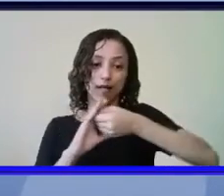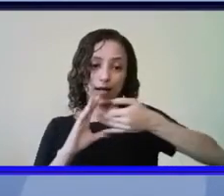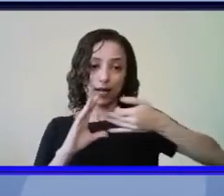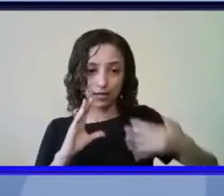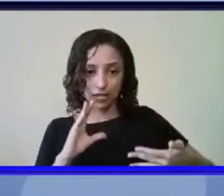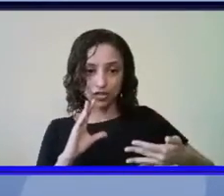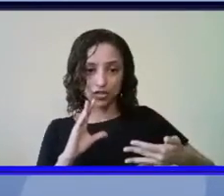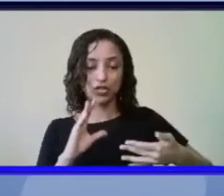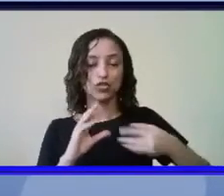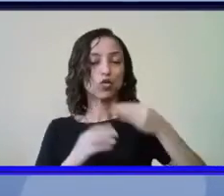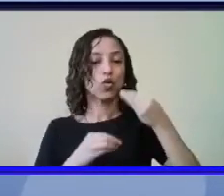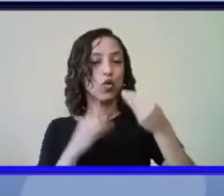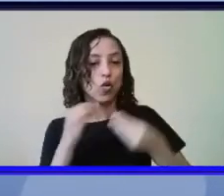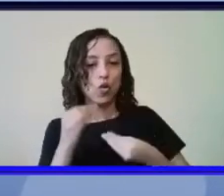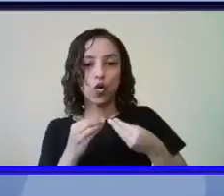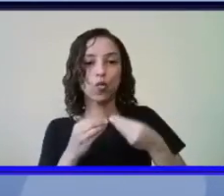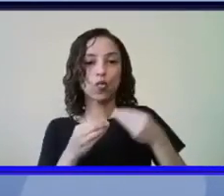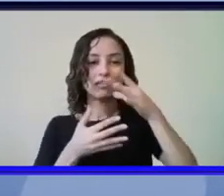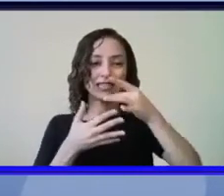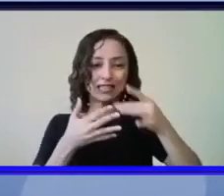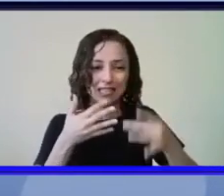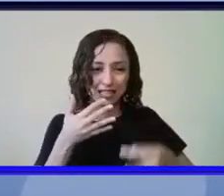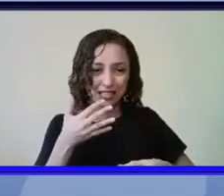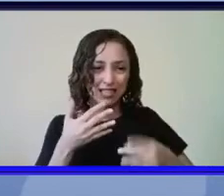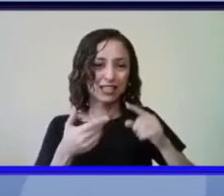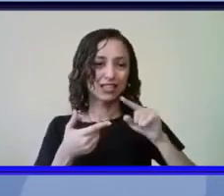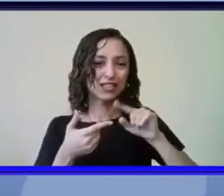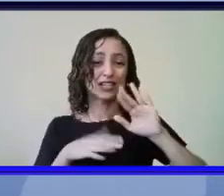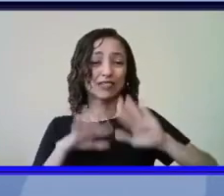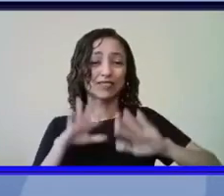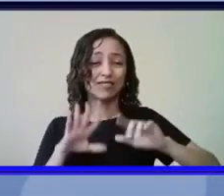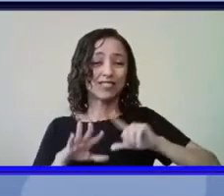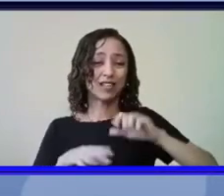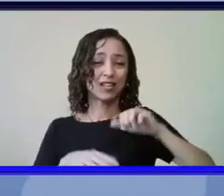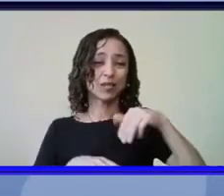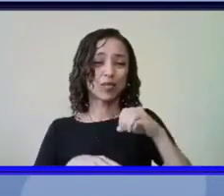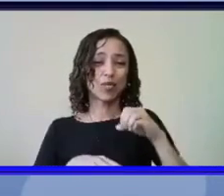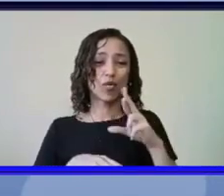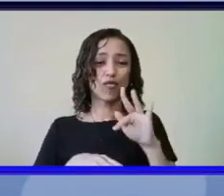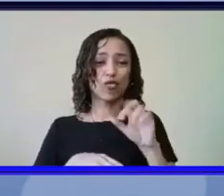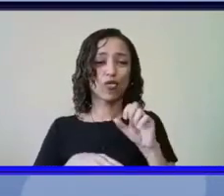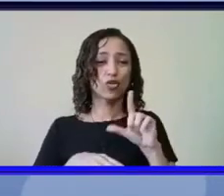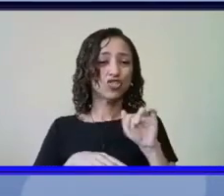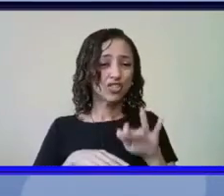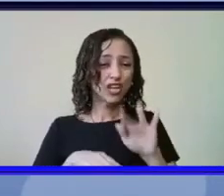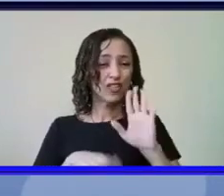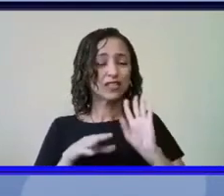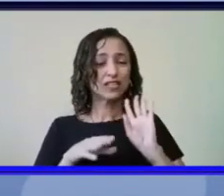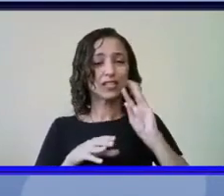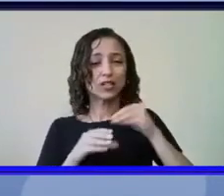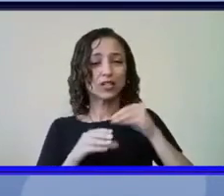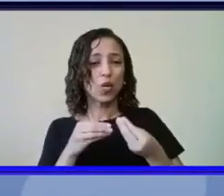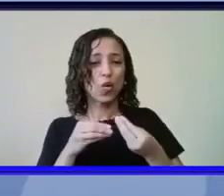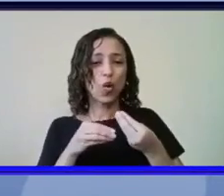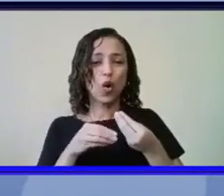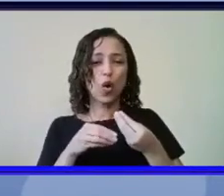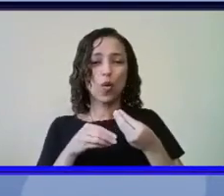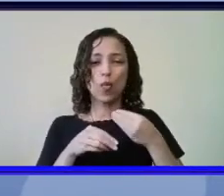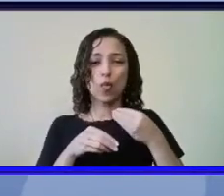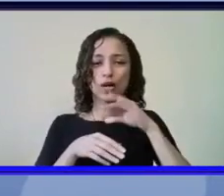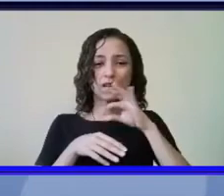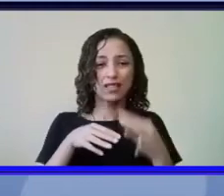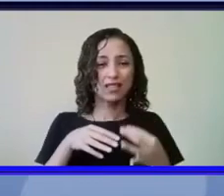morfológicas diminutas que às vezes está na face interna da perna ou na face